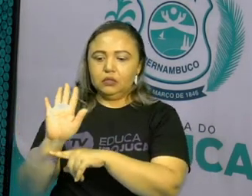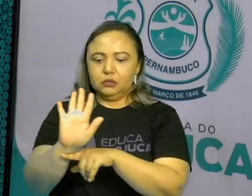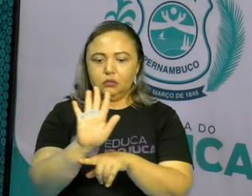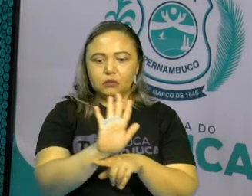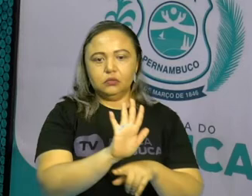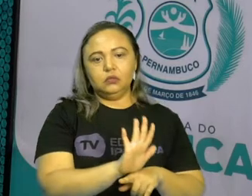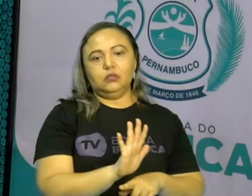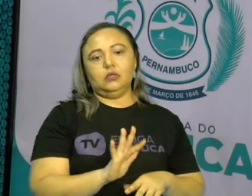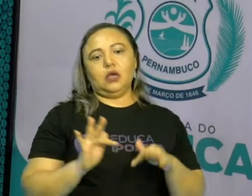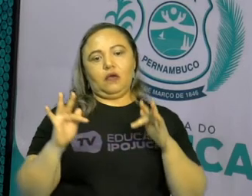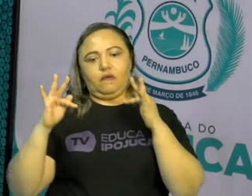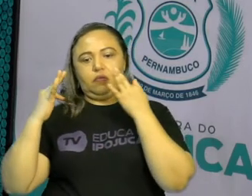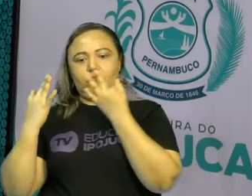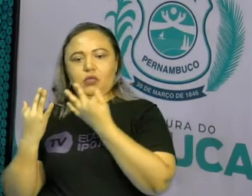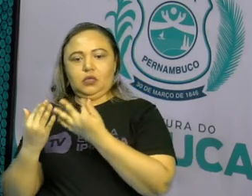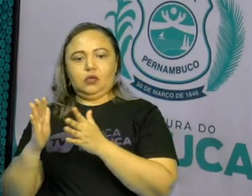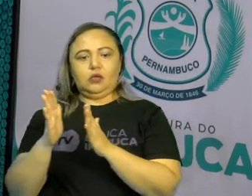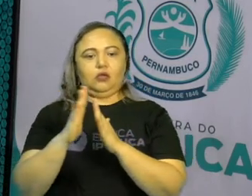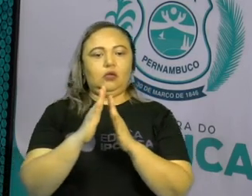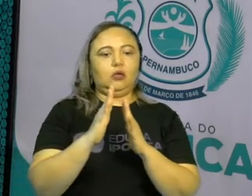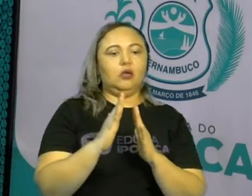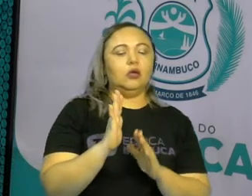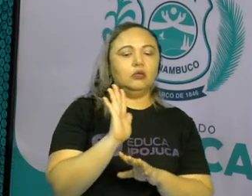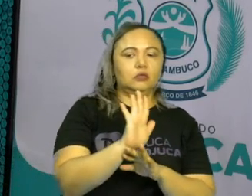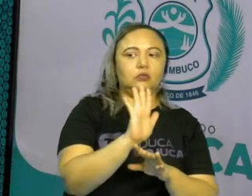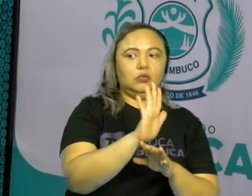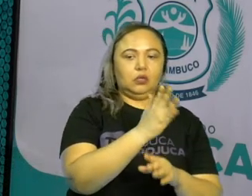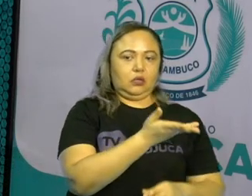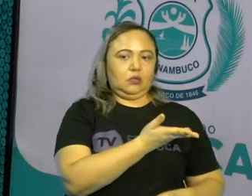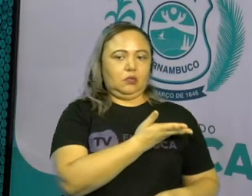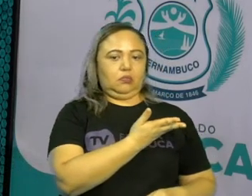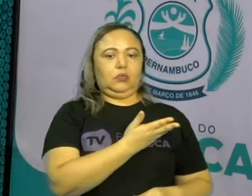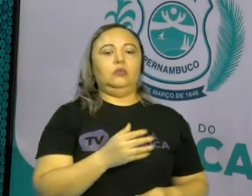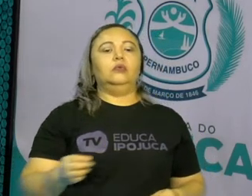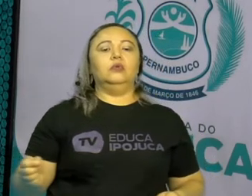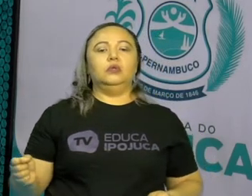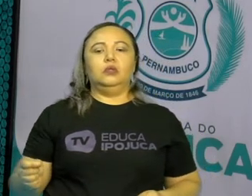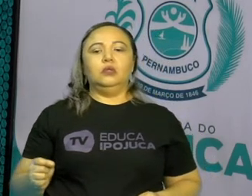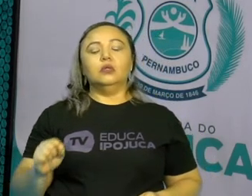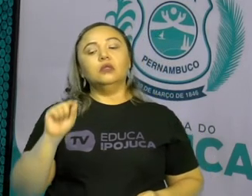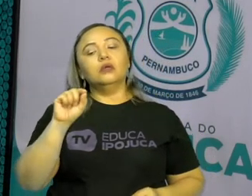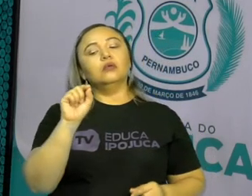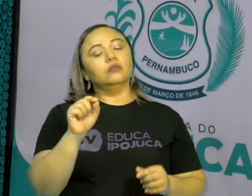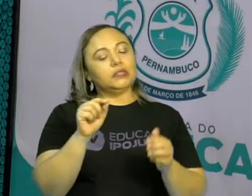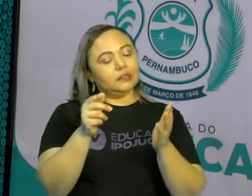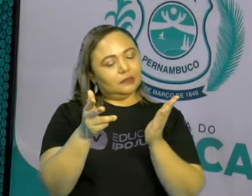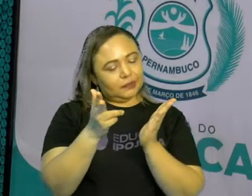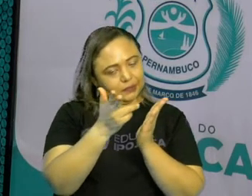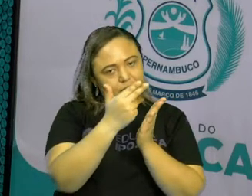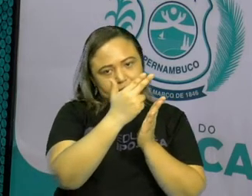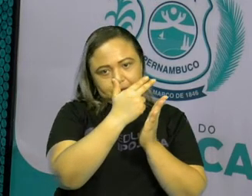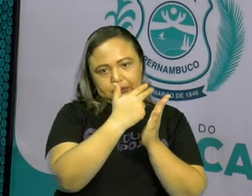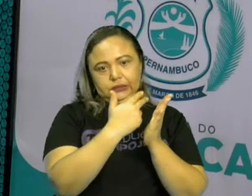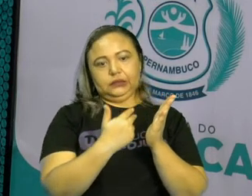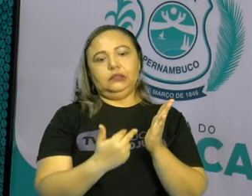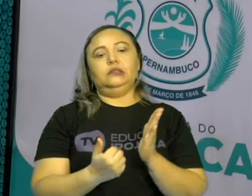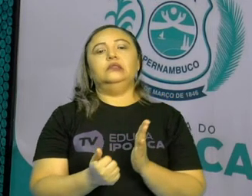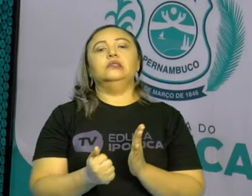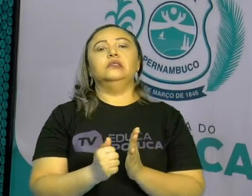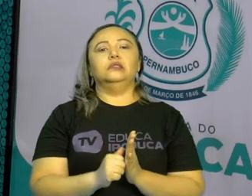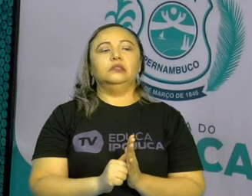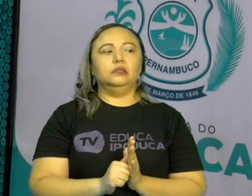ajudar os seus familiares? Então, essa é a relação de convivência a qual vocês irão